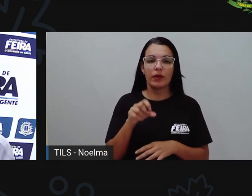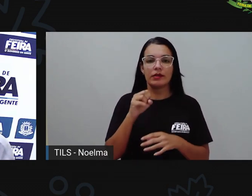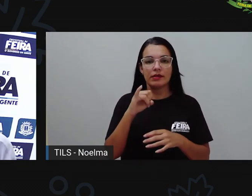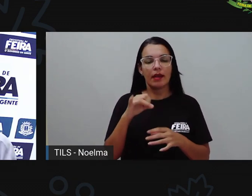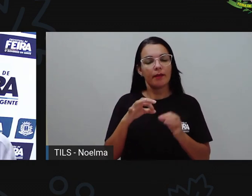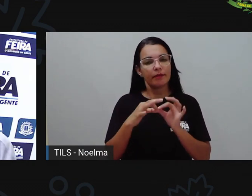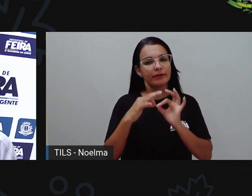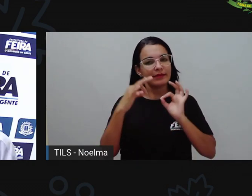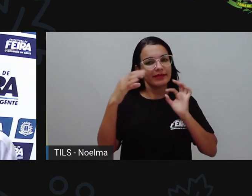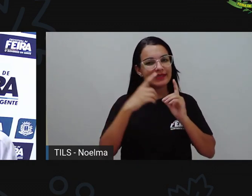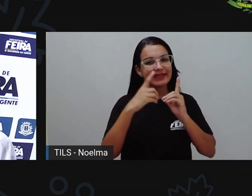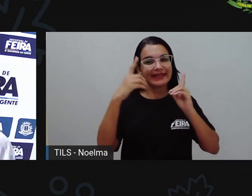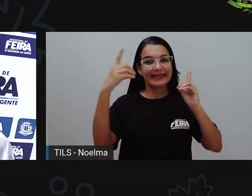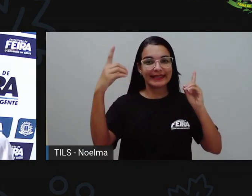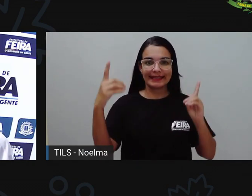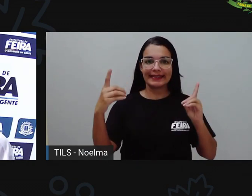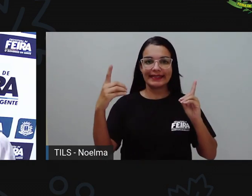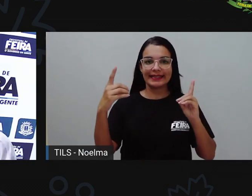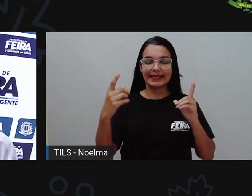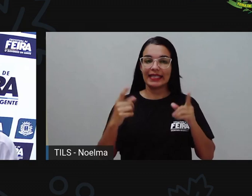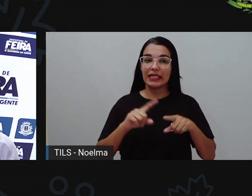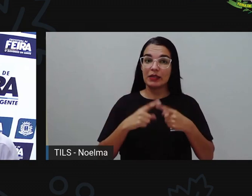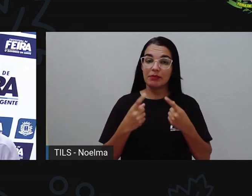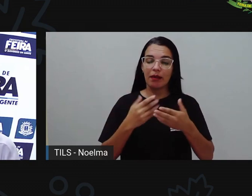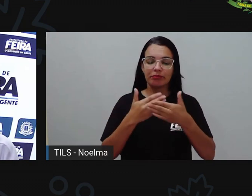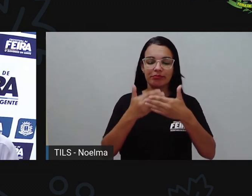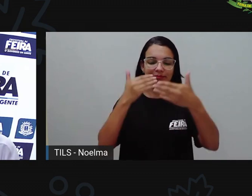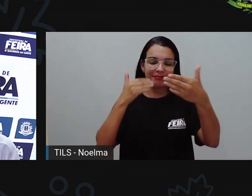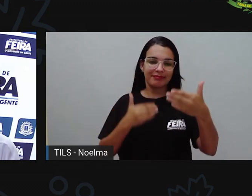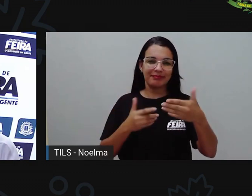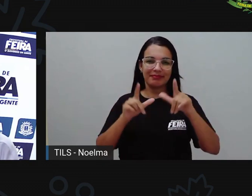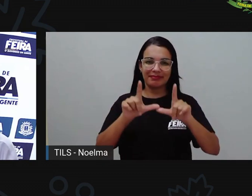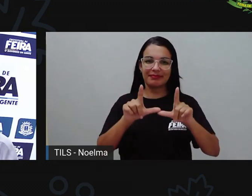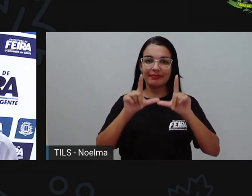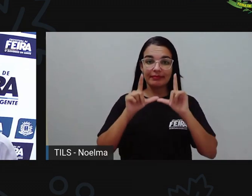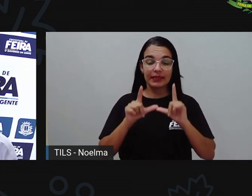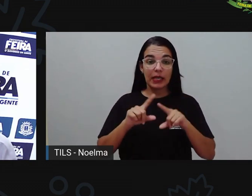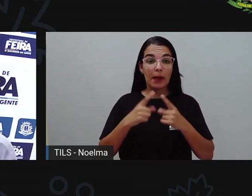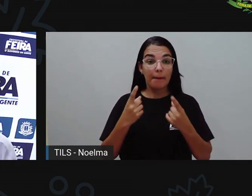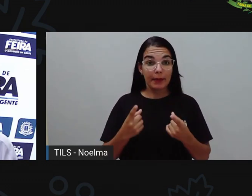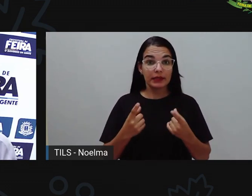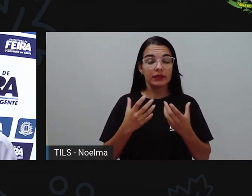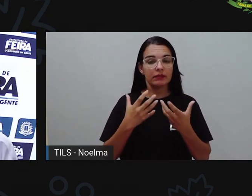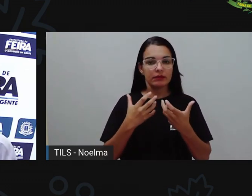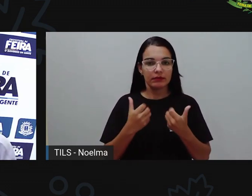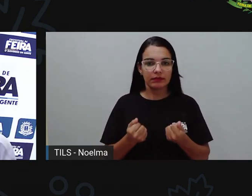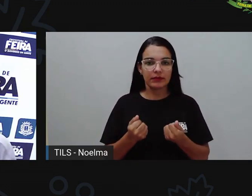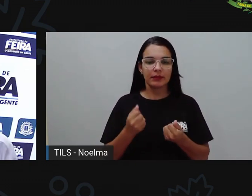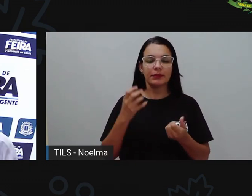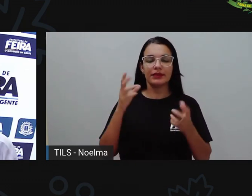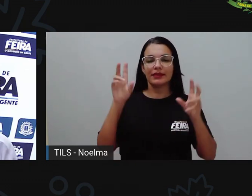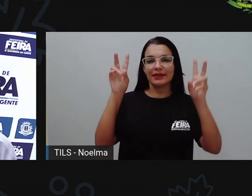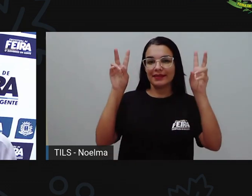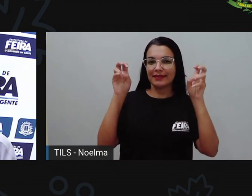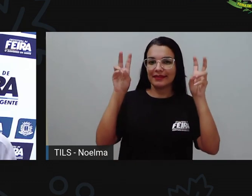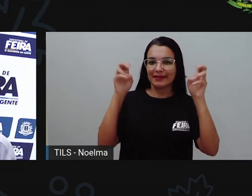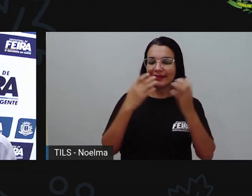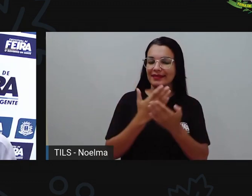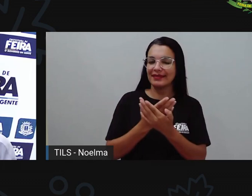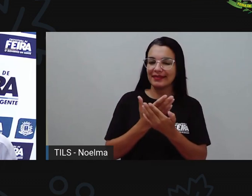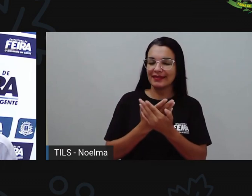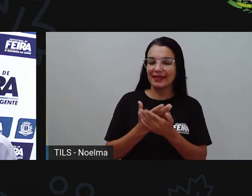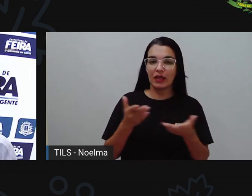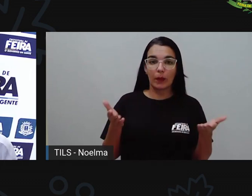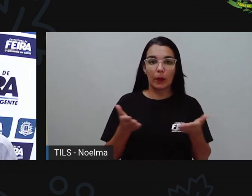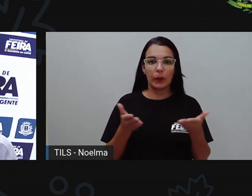distância, não é, mesmo que a pró esteja aqui do outro lado da tela, mas vamos lá saber sobre o que nós vamos estudar na